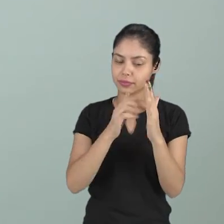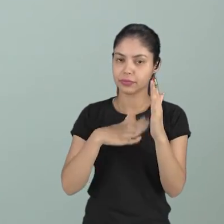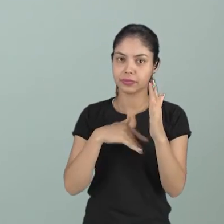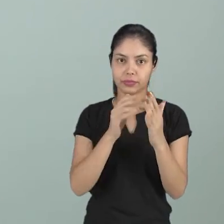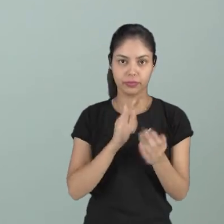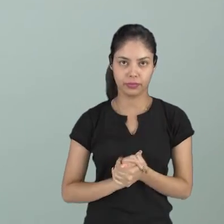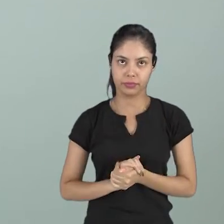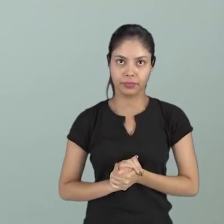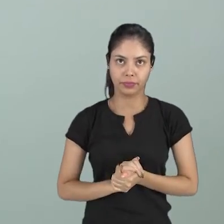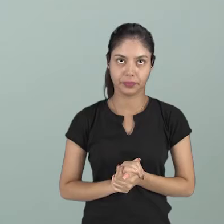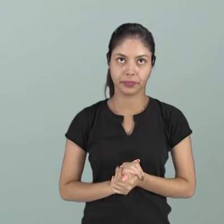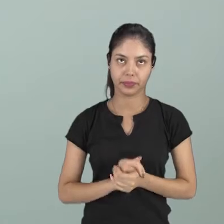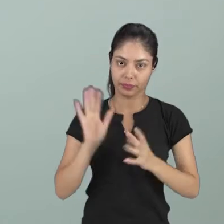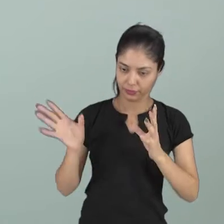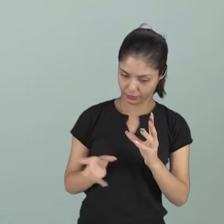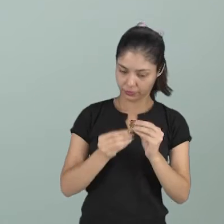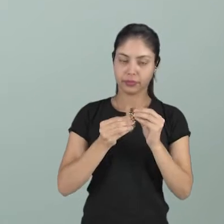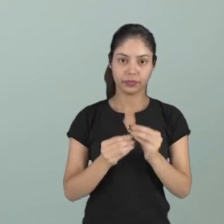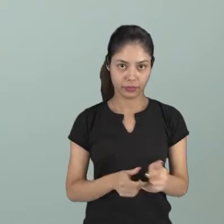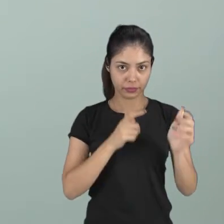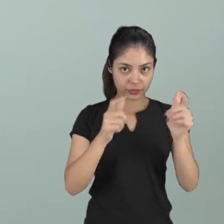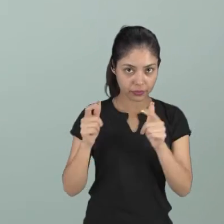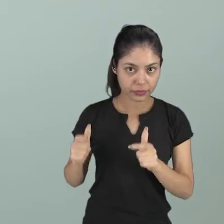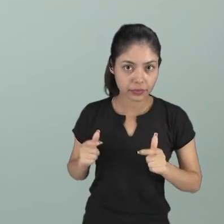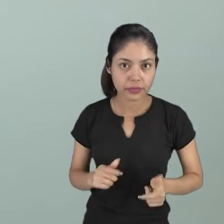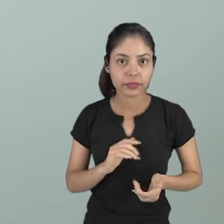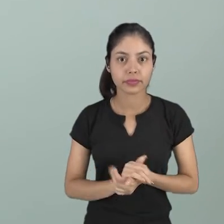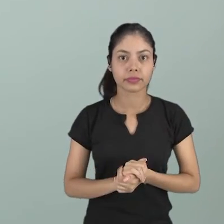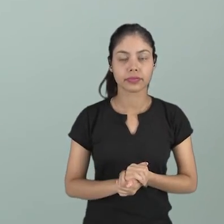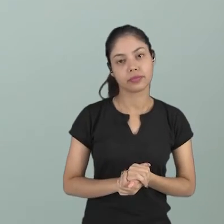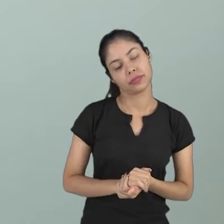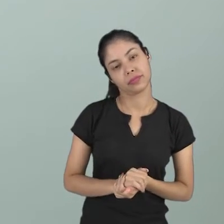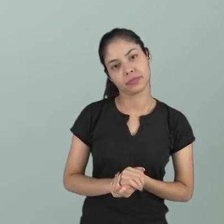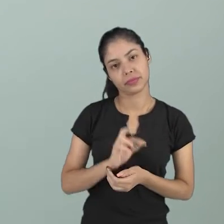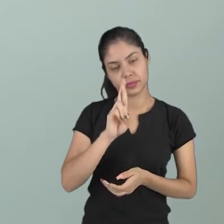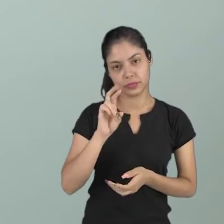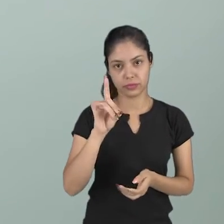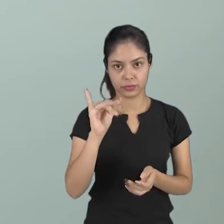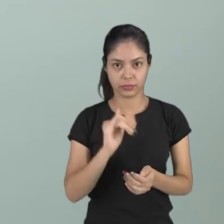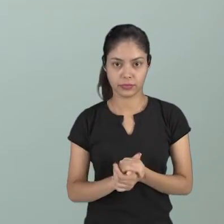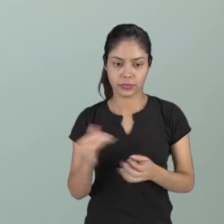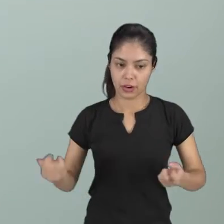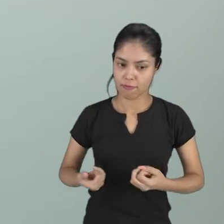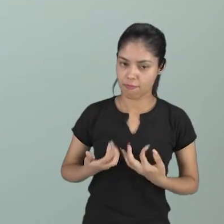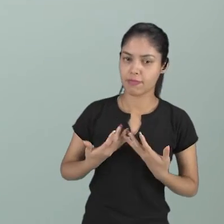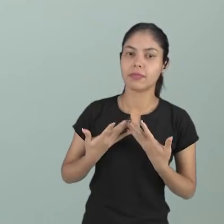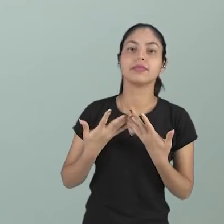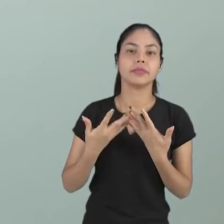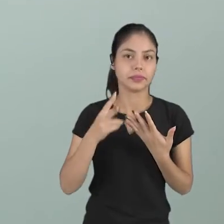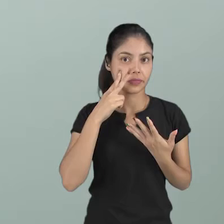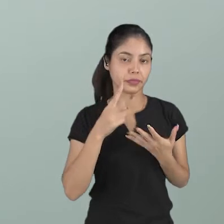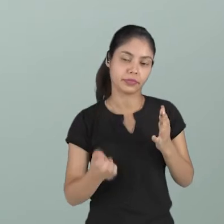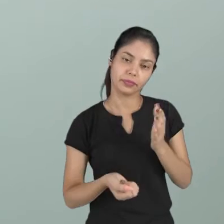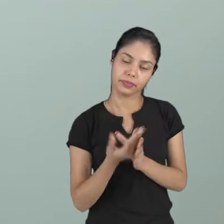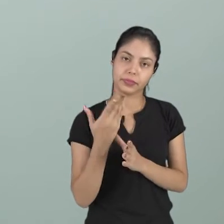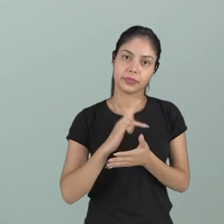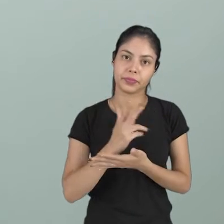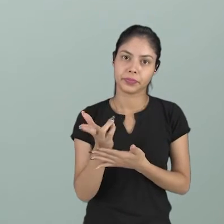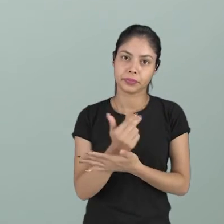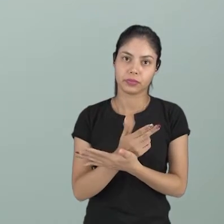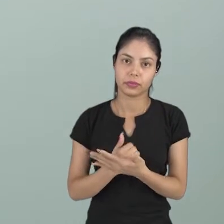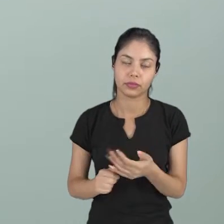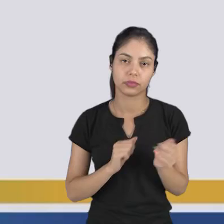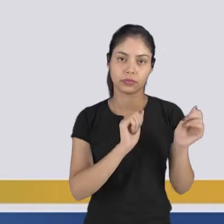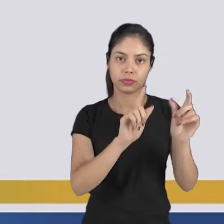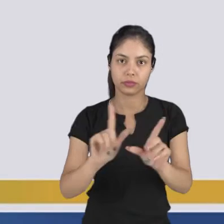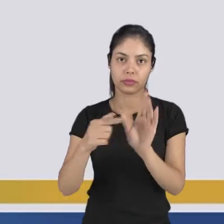se aderindo ao espaço ao redor e criando essa arte viva. Eu tenho um outro slide aqui também que eu